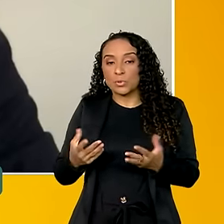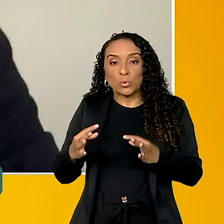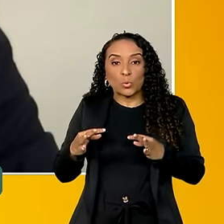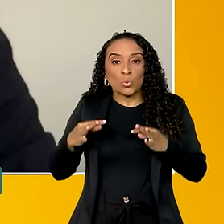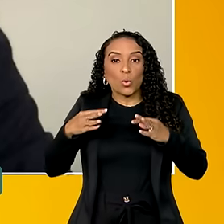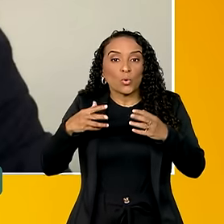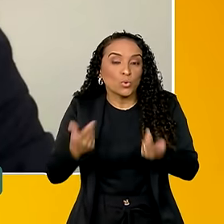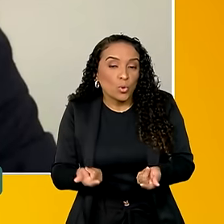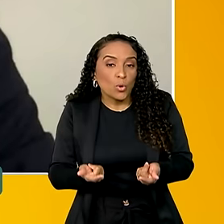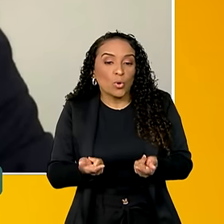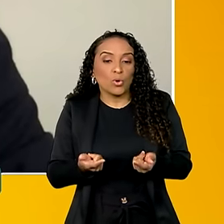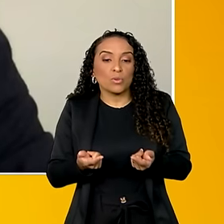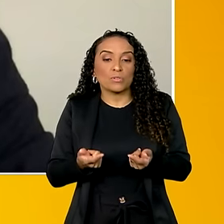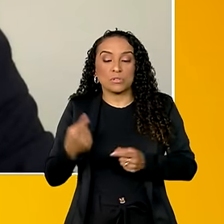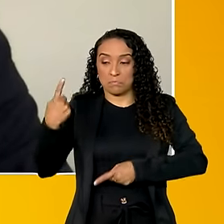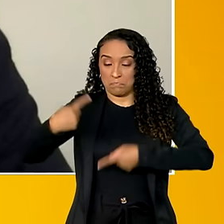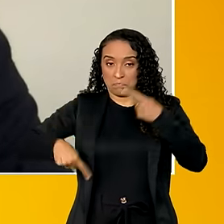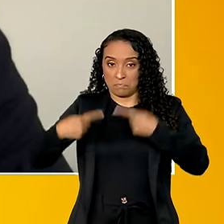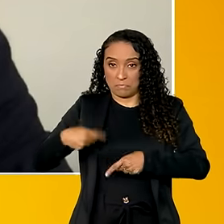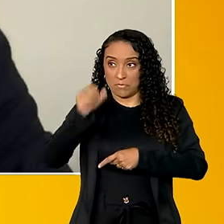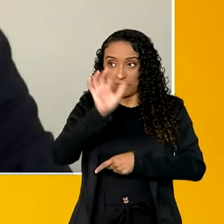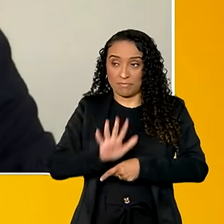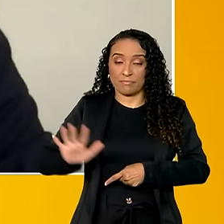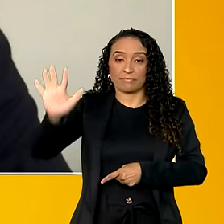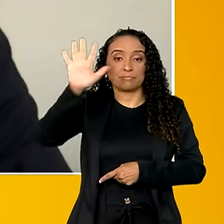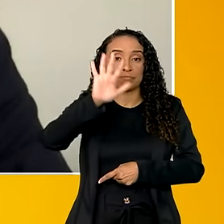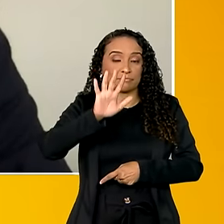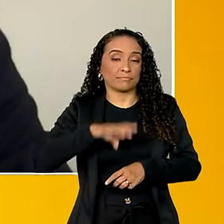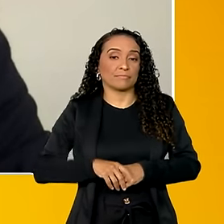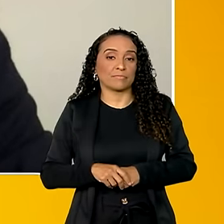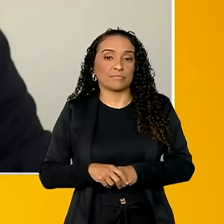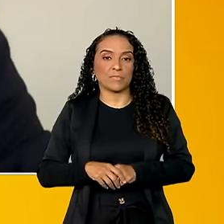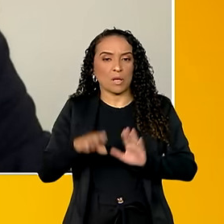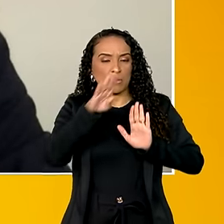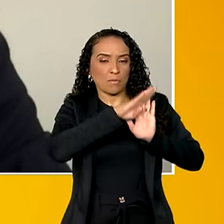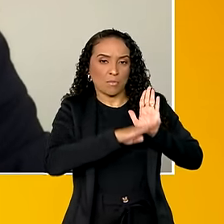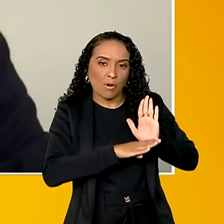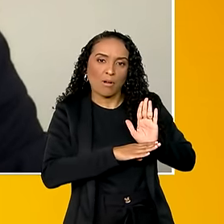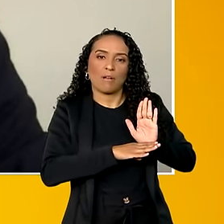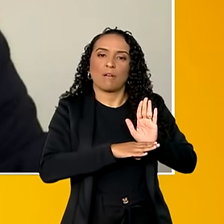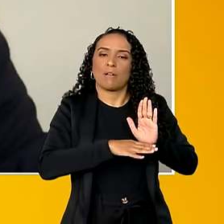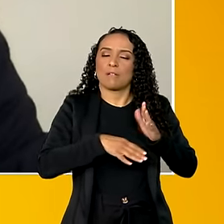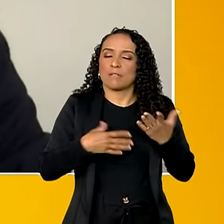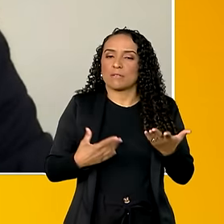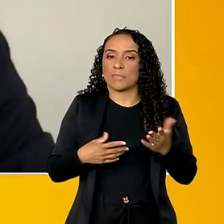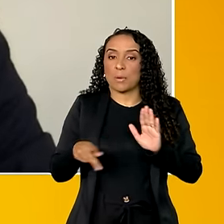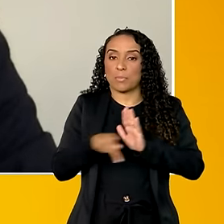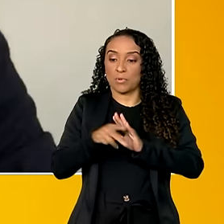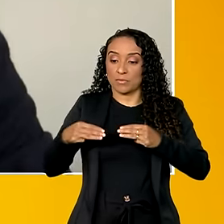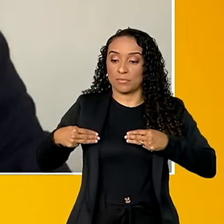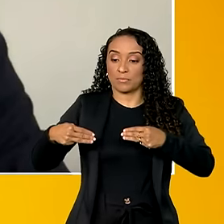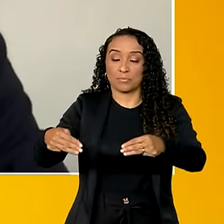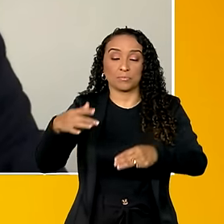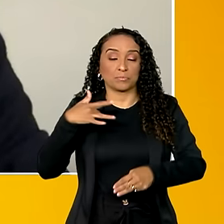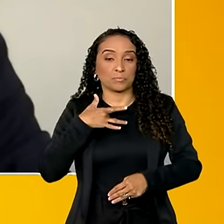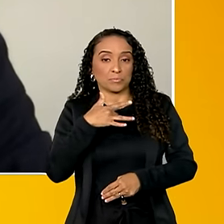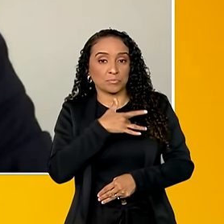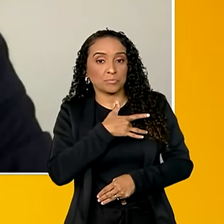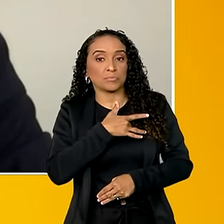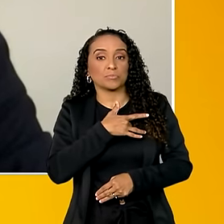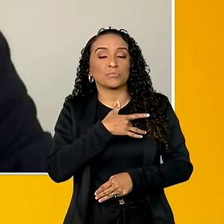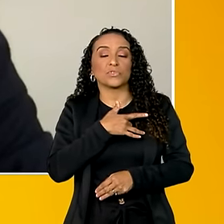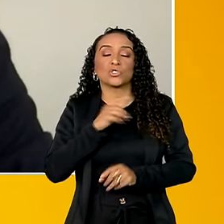as políticas nacionais e os programas do Ministério da Saúde e da